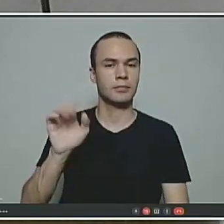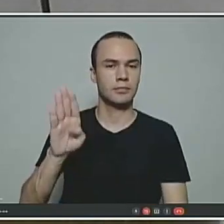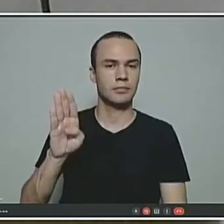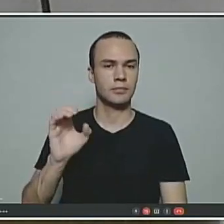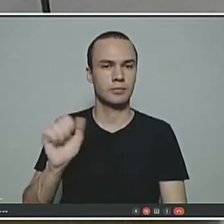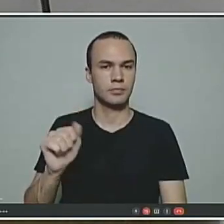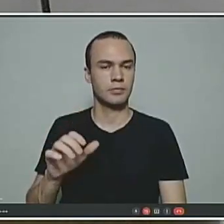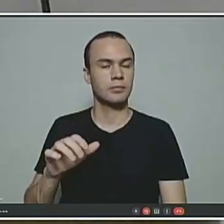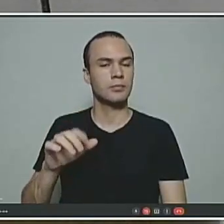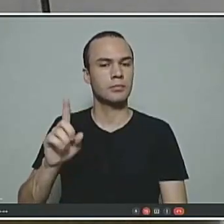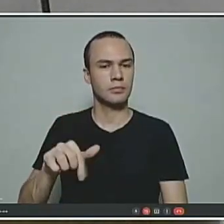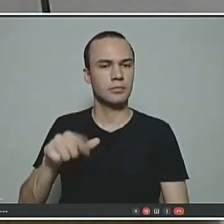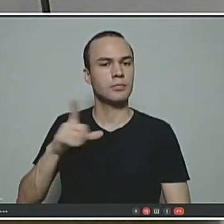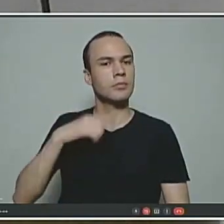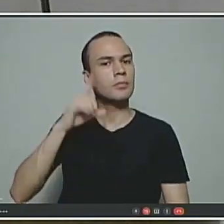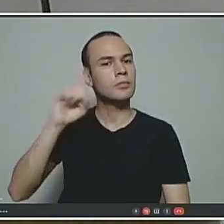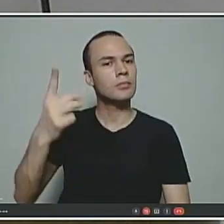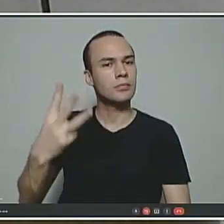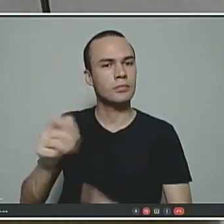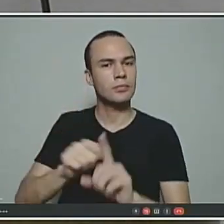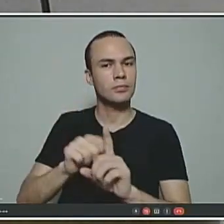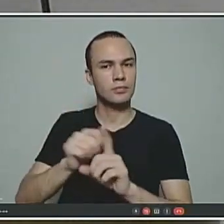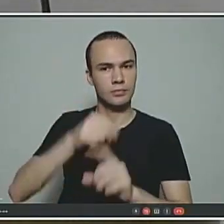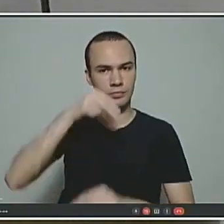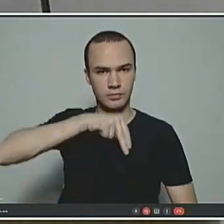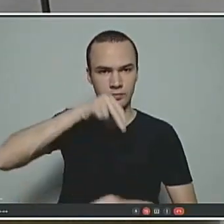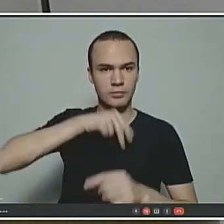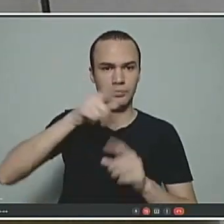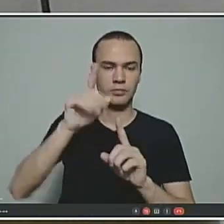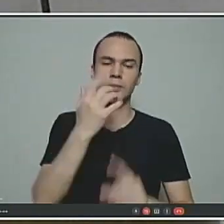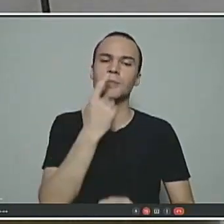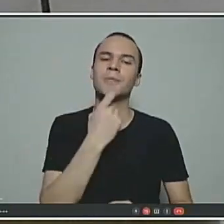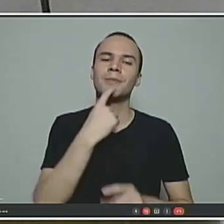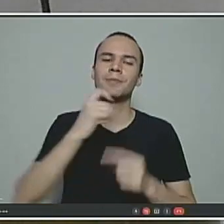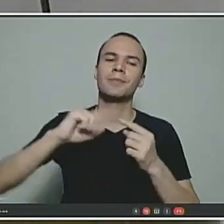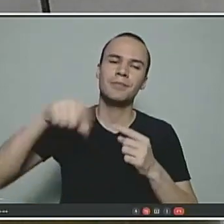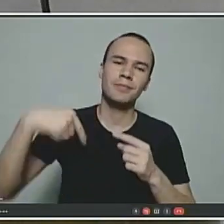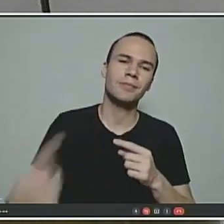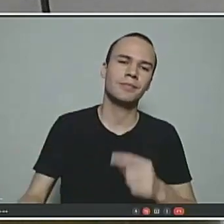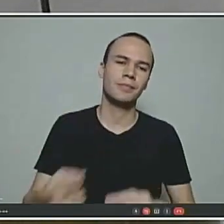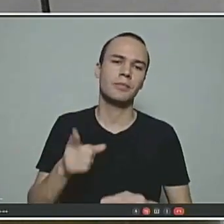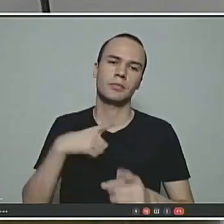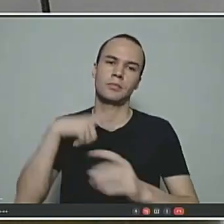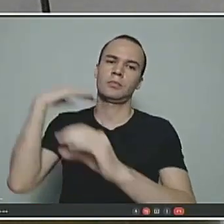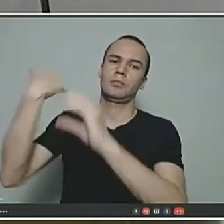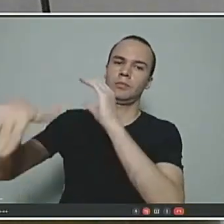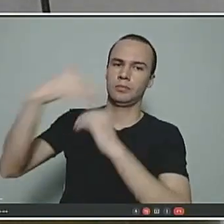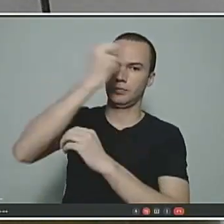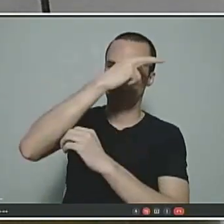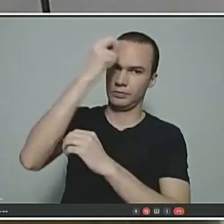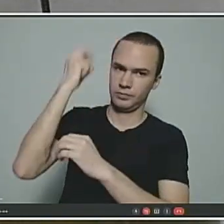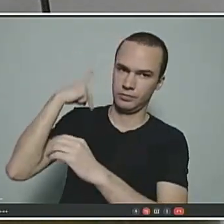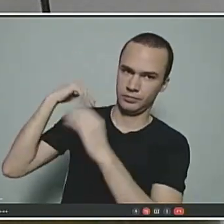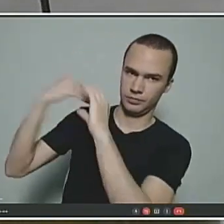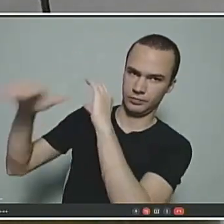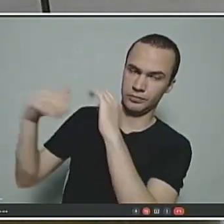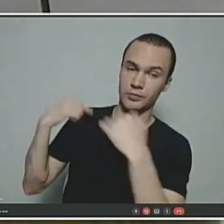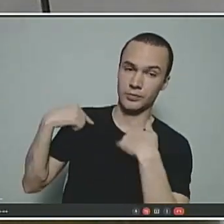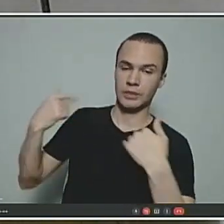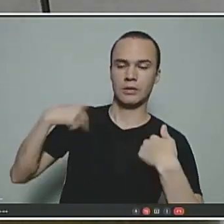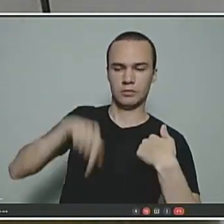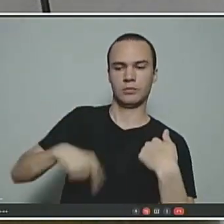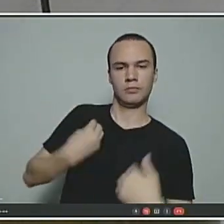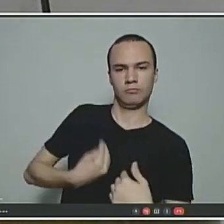Dia 13 de novembro, depois do feriado, eu encaminhei um ofício para a prefeitura municipal dizendo que eu